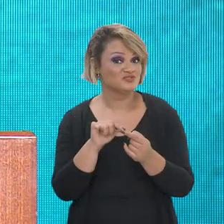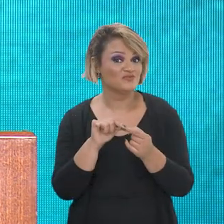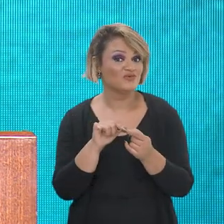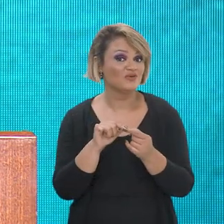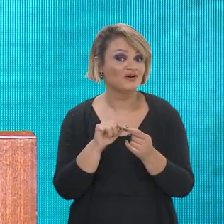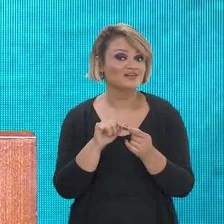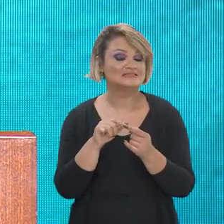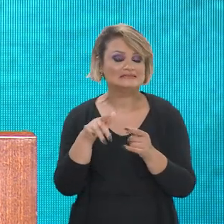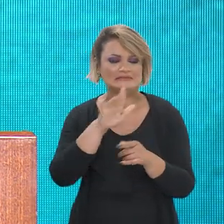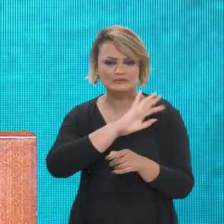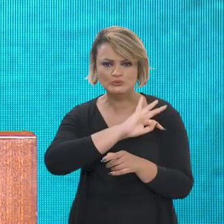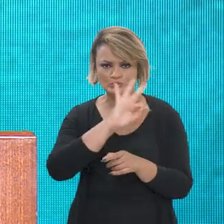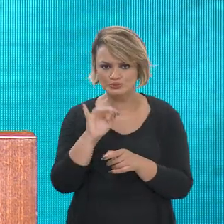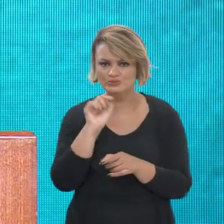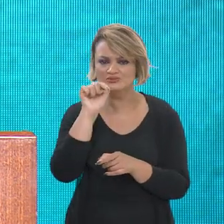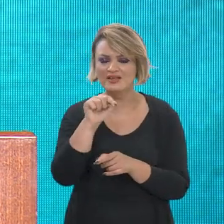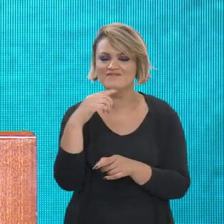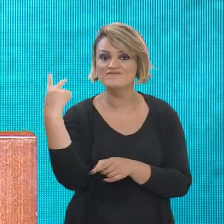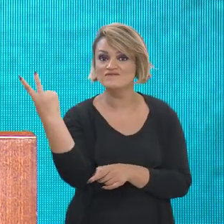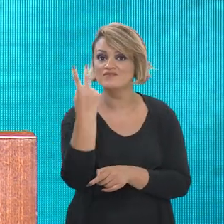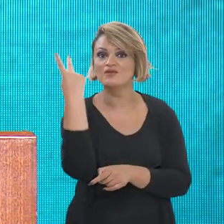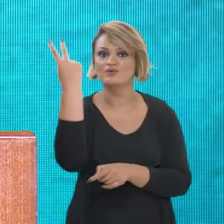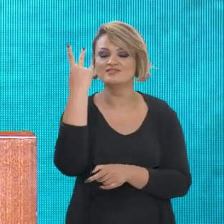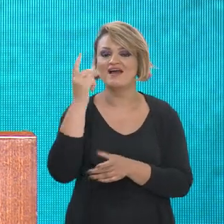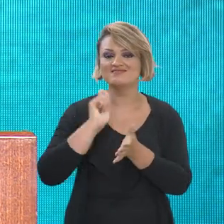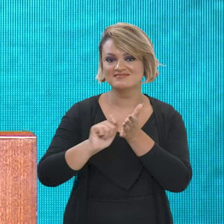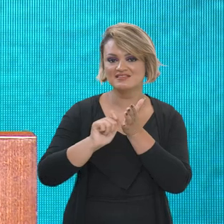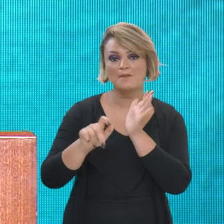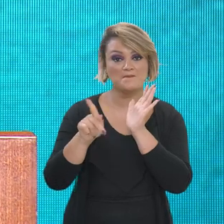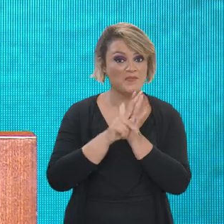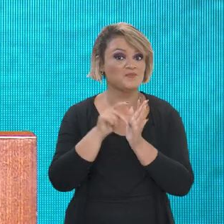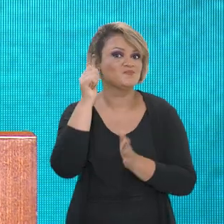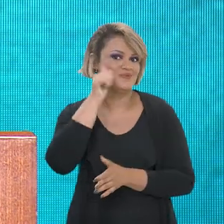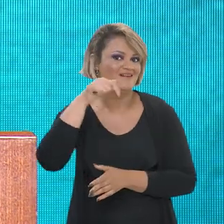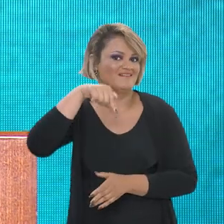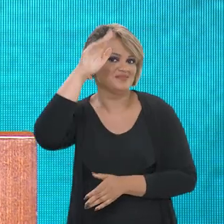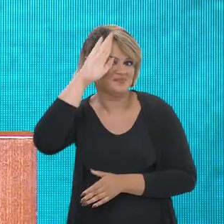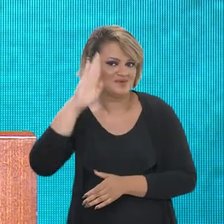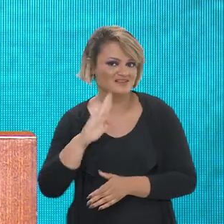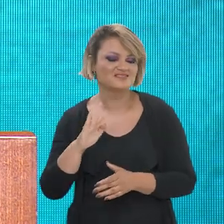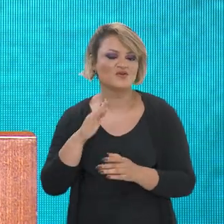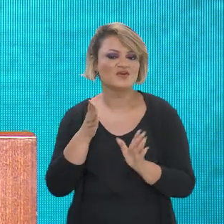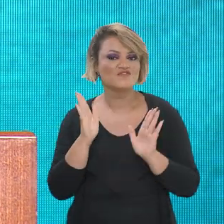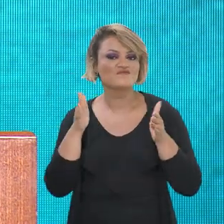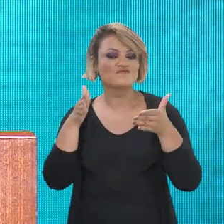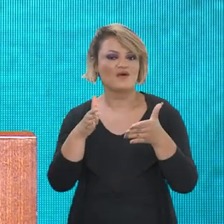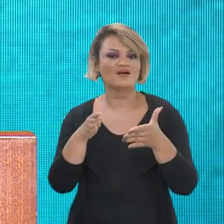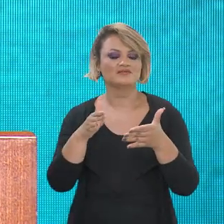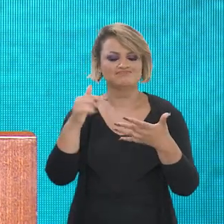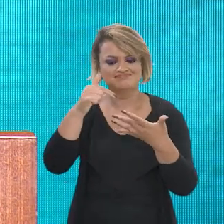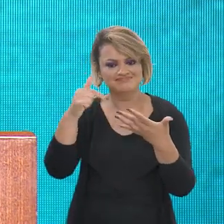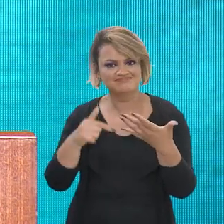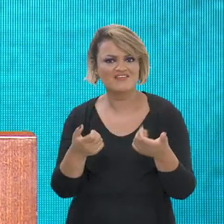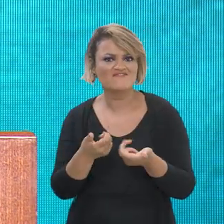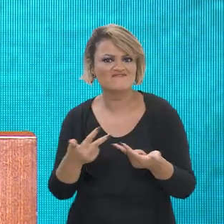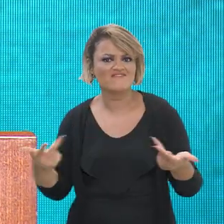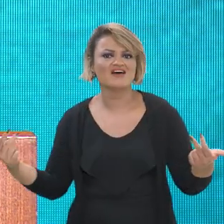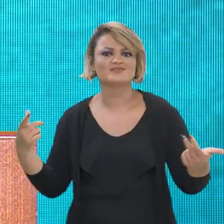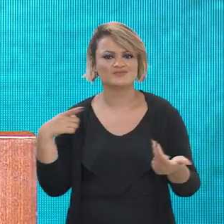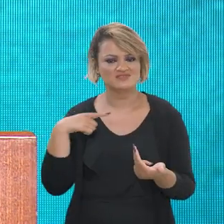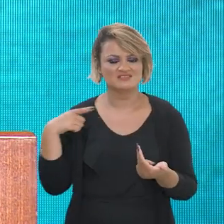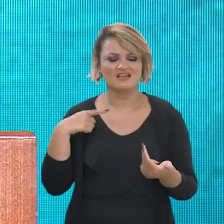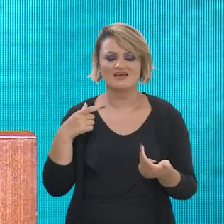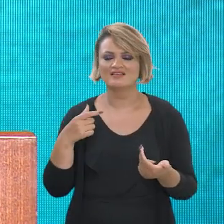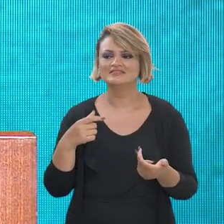objetivo de todo o trabalho é valorizar a escrita feita por mulheres brasileiras e dar destaque a essa rica produção